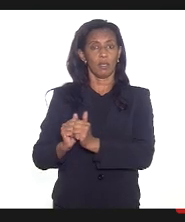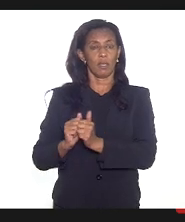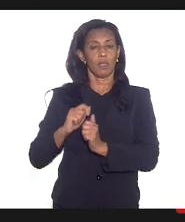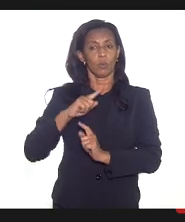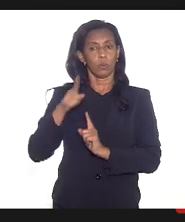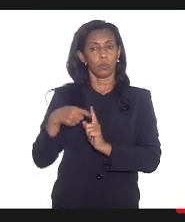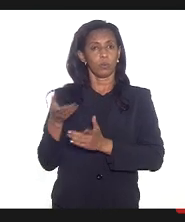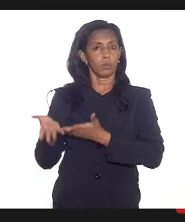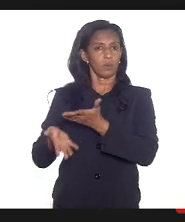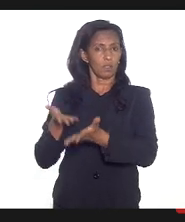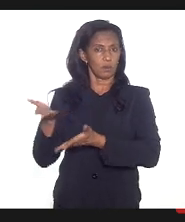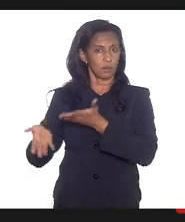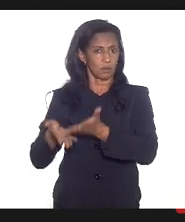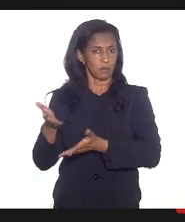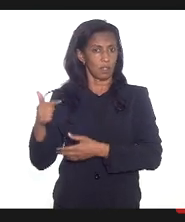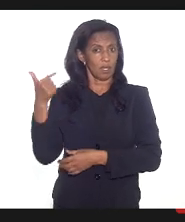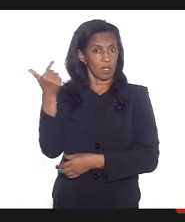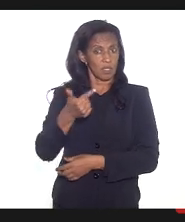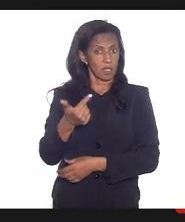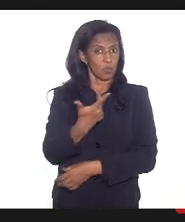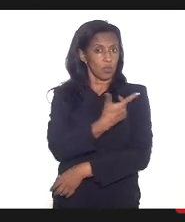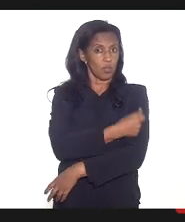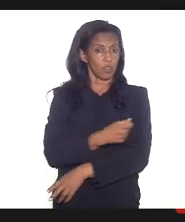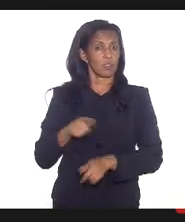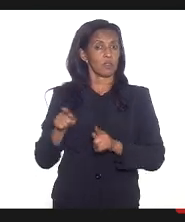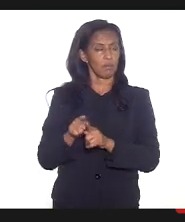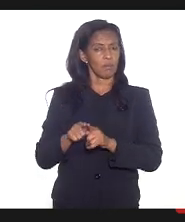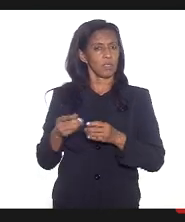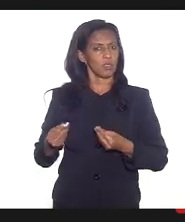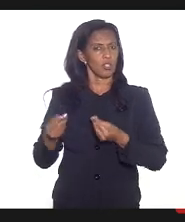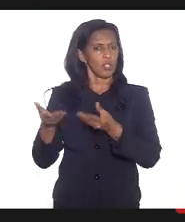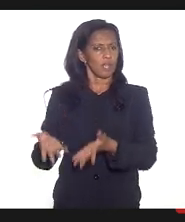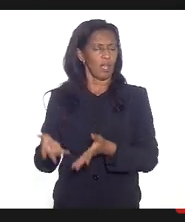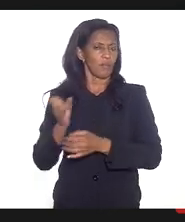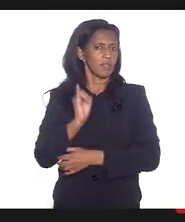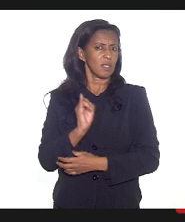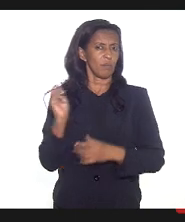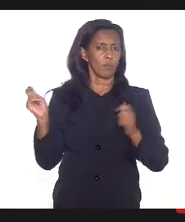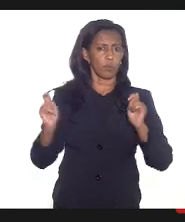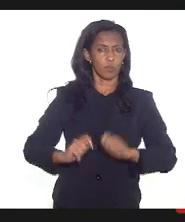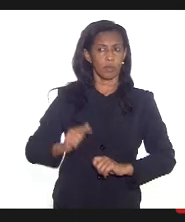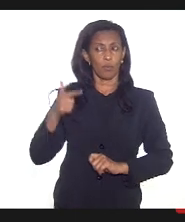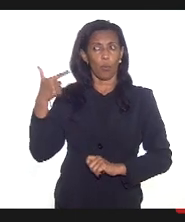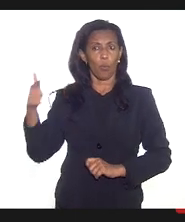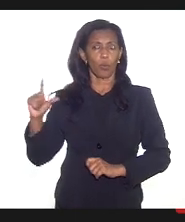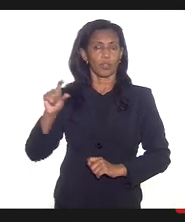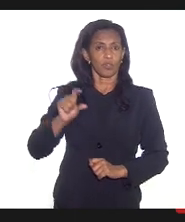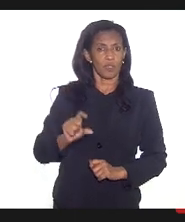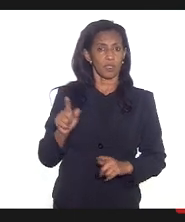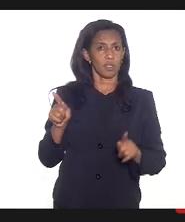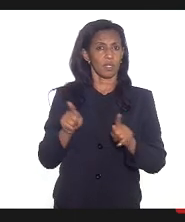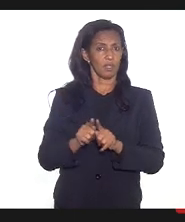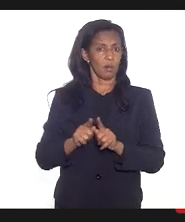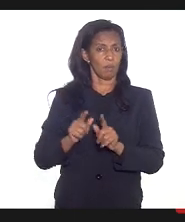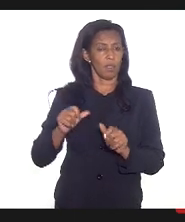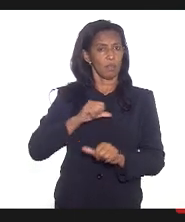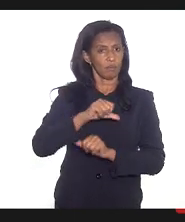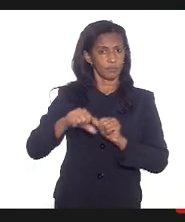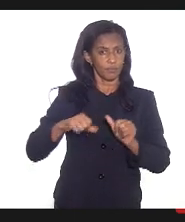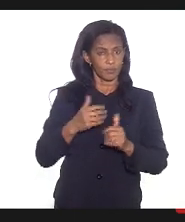-natal garantir que a segunda dose seja também ofertada se possível com outras vacinas nesse momento para as que tomaram